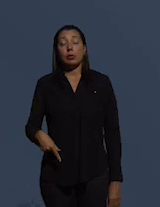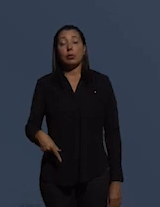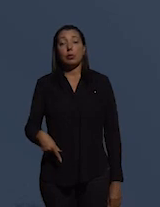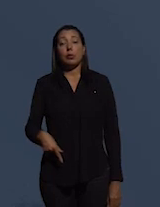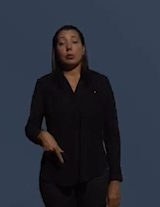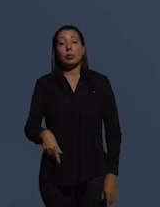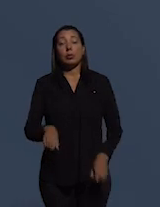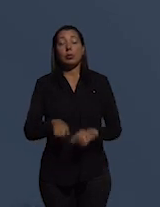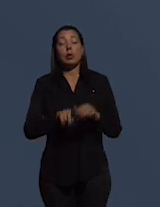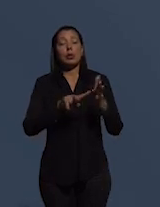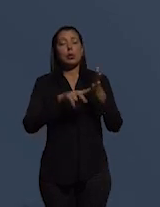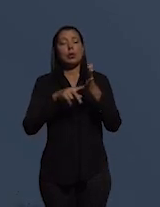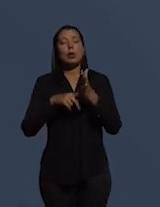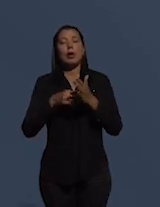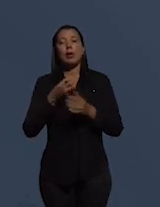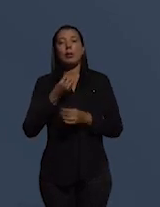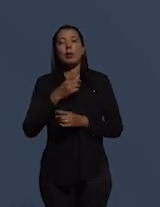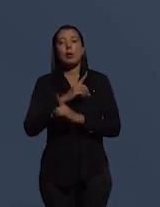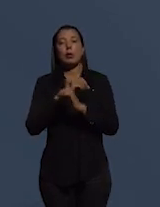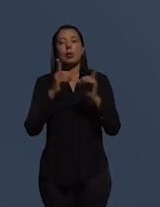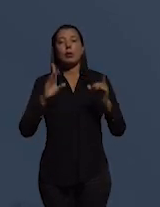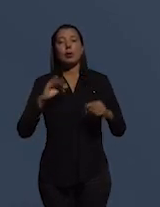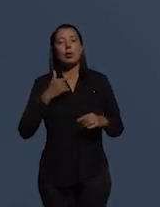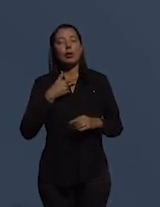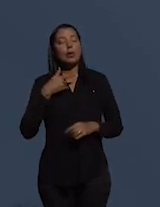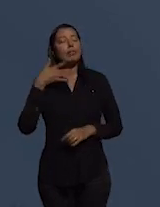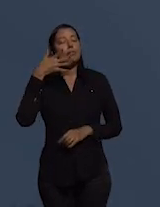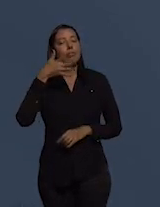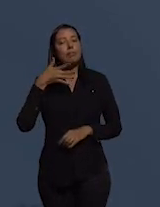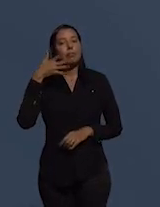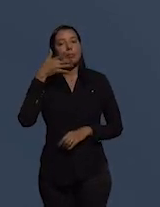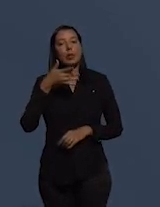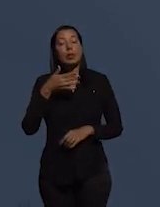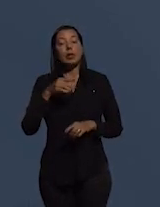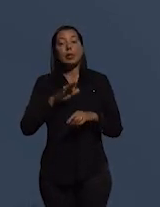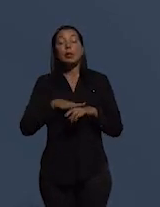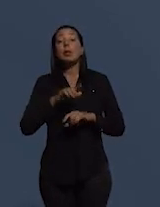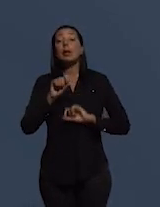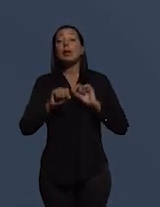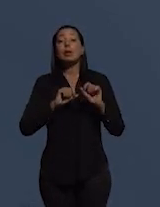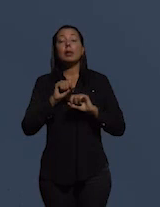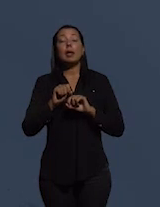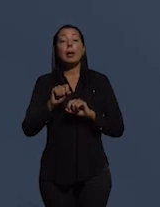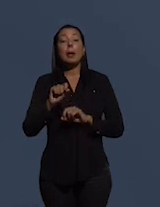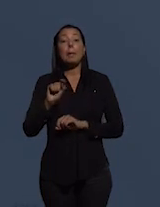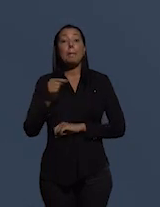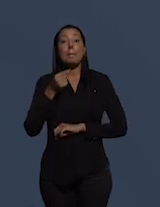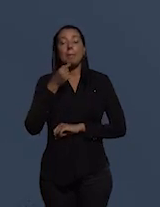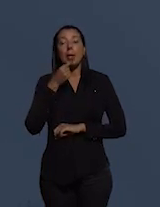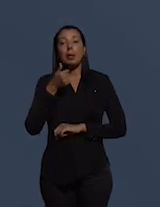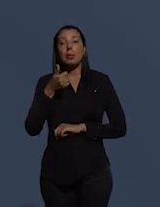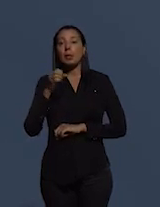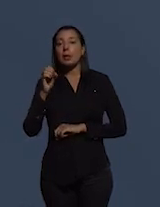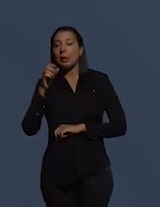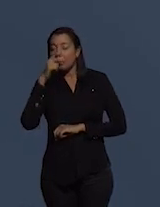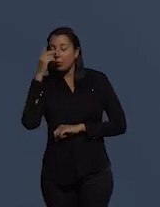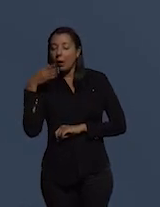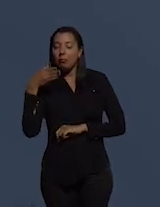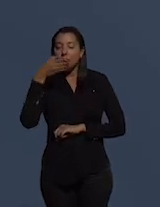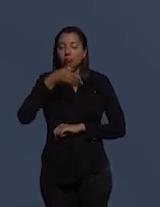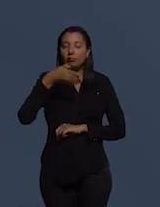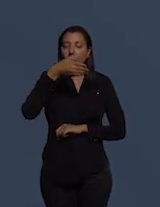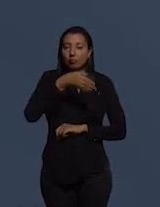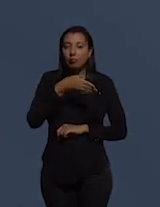Sindical. Bom dia aos nossos palestrantes e aos mais de 1.100 participantes